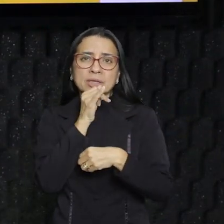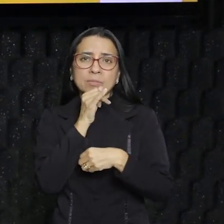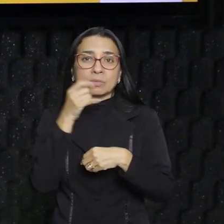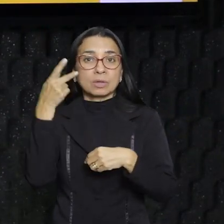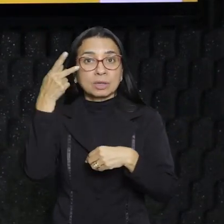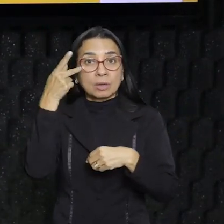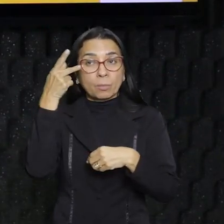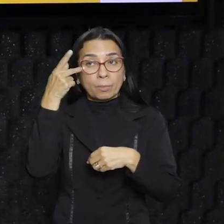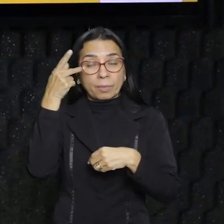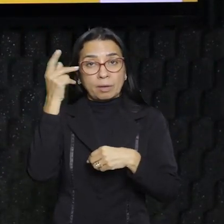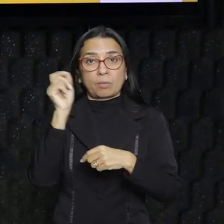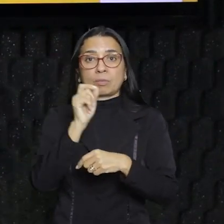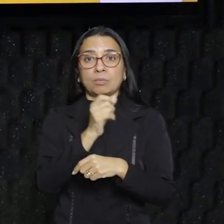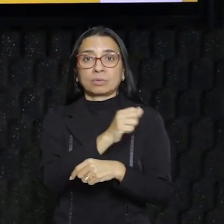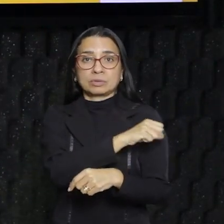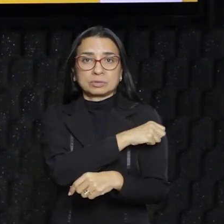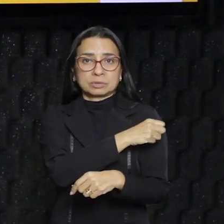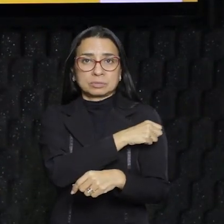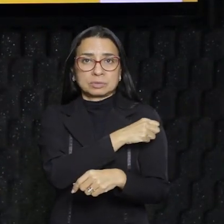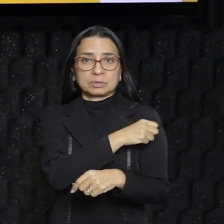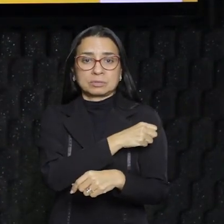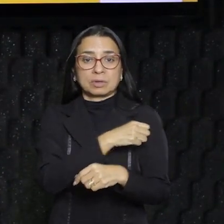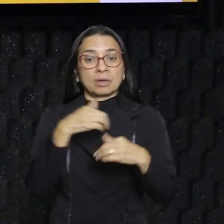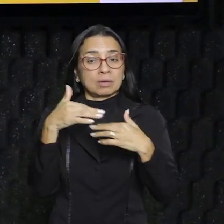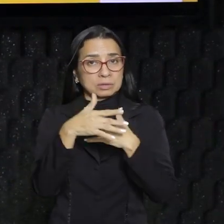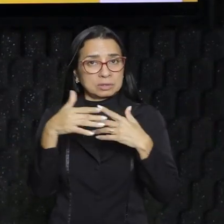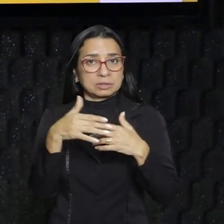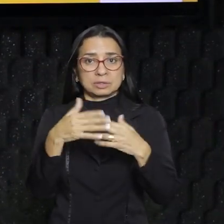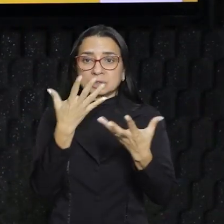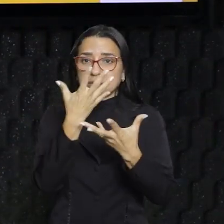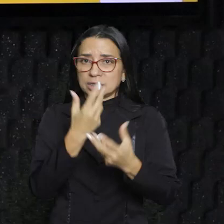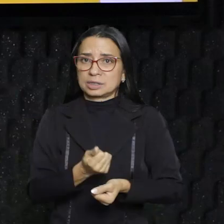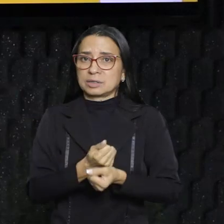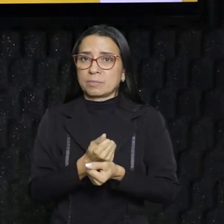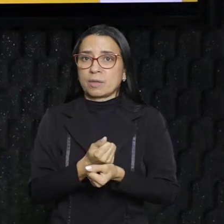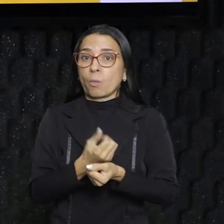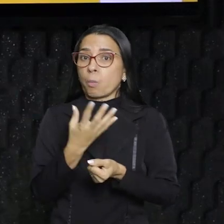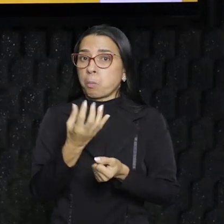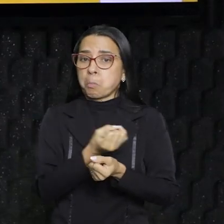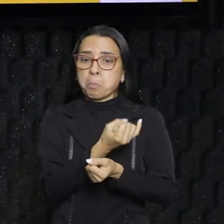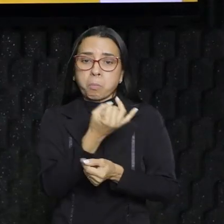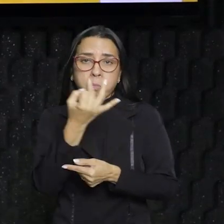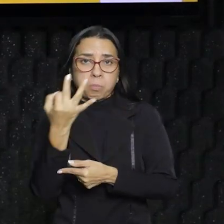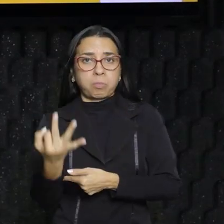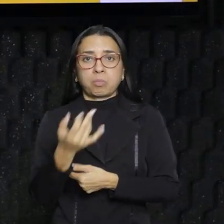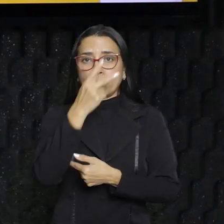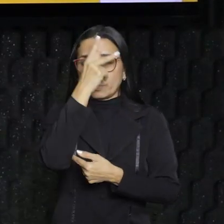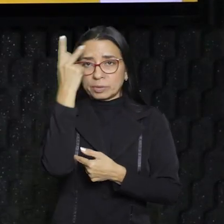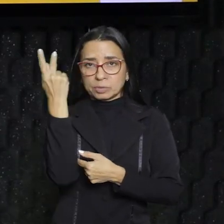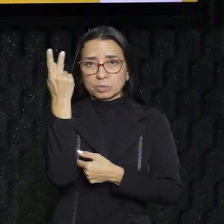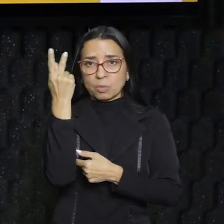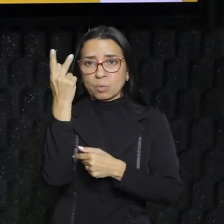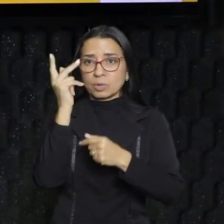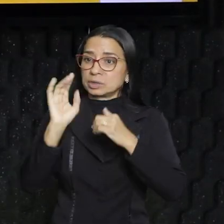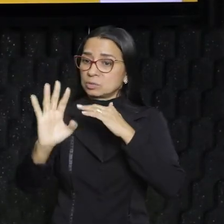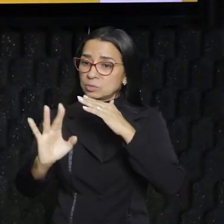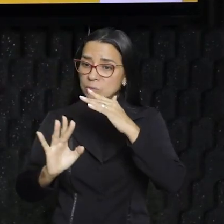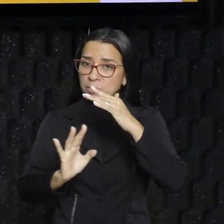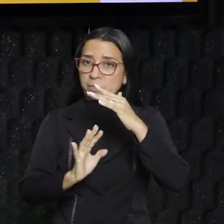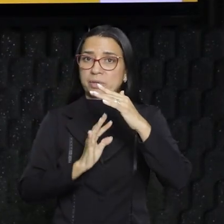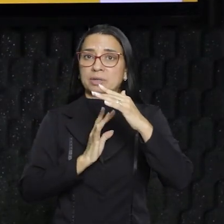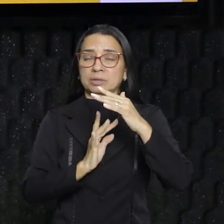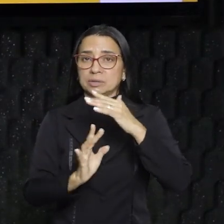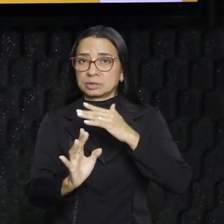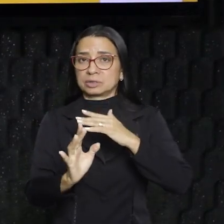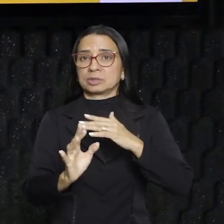cidades que vão receber, a partir da década de 40, 50, uma grande quantidade de pessoas, de imigrantes, buscando melhores condições de vida, mas a